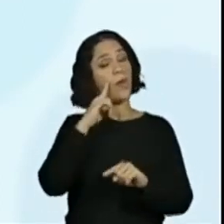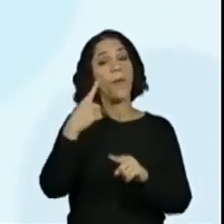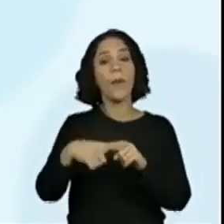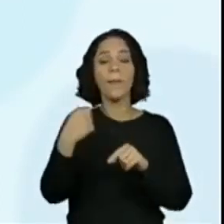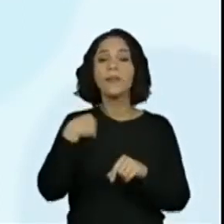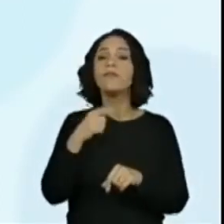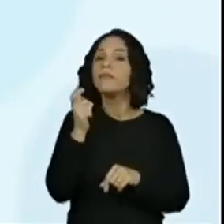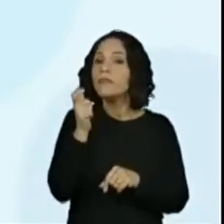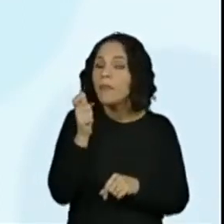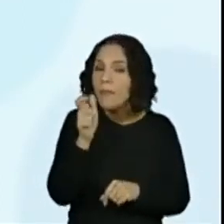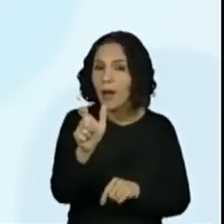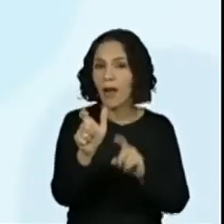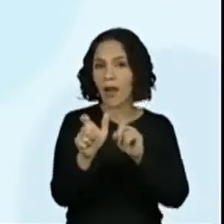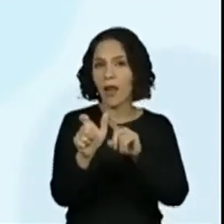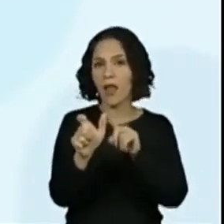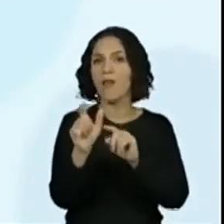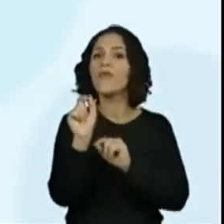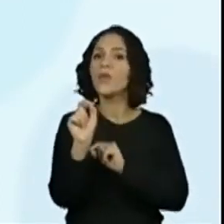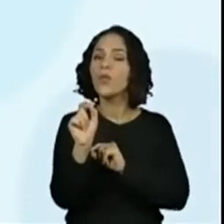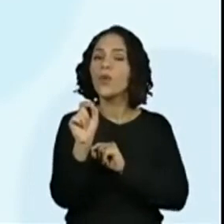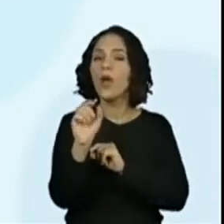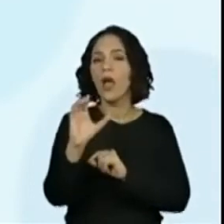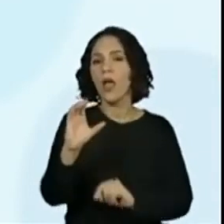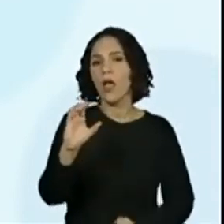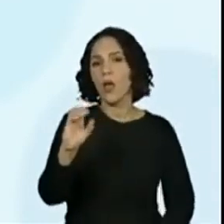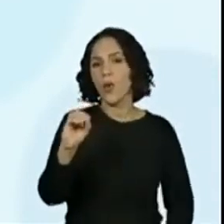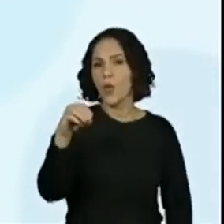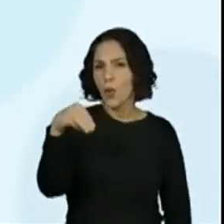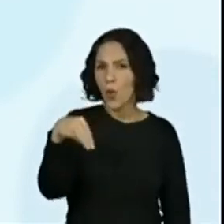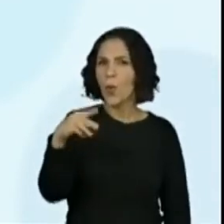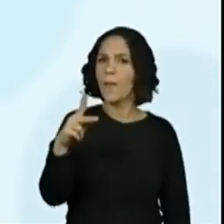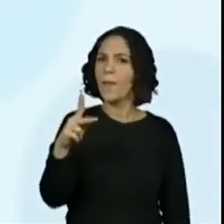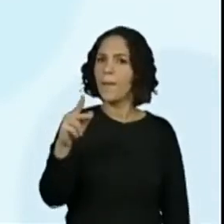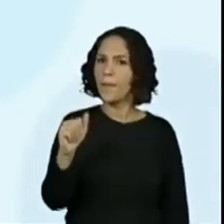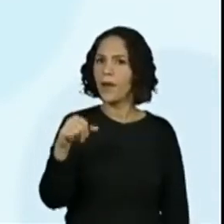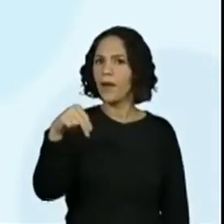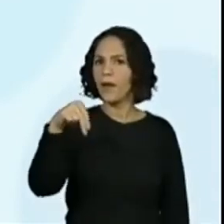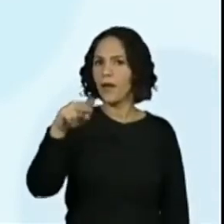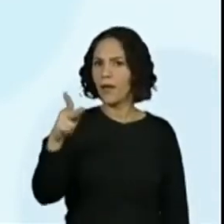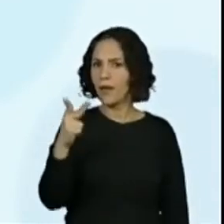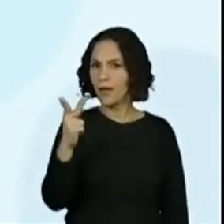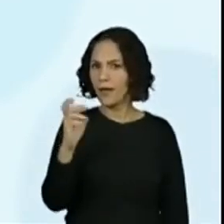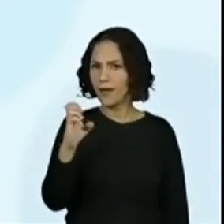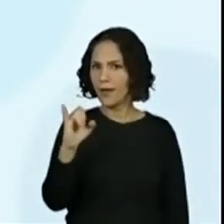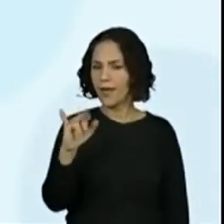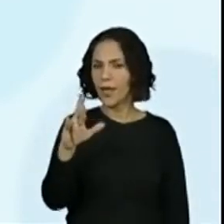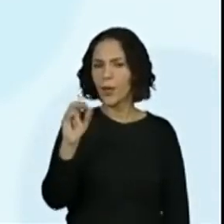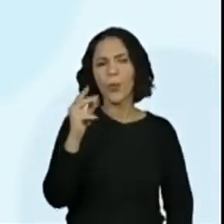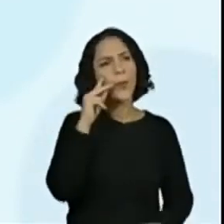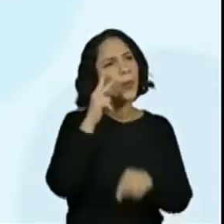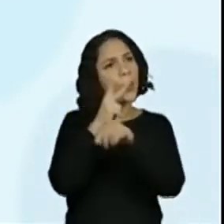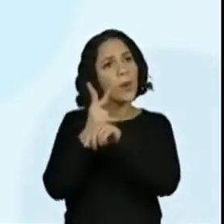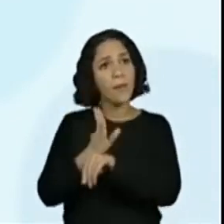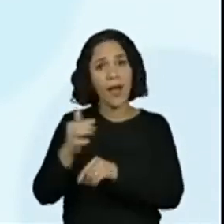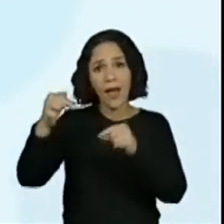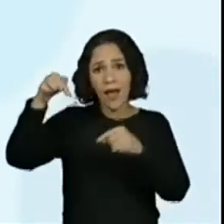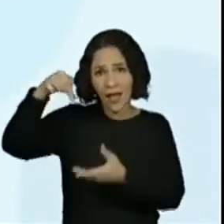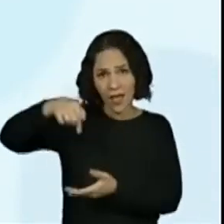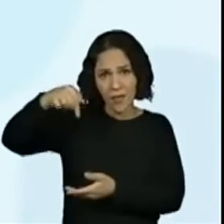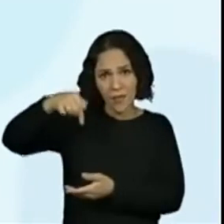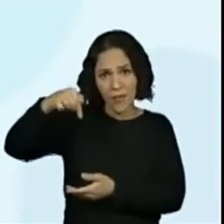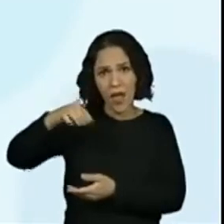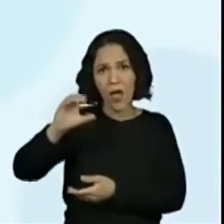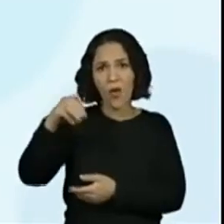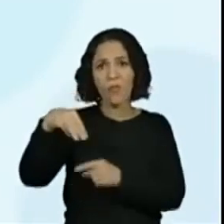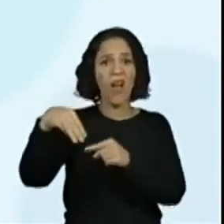que achar companheiro, me ajude, correto? Isso. Será que agora a gente consegue ler, professora? Aqui embaixo termina com a letra M. Eu acho que